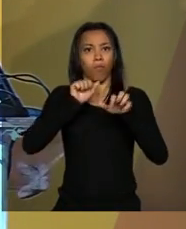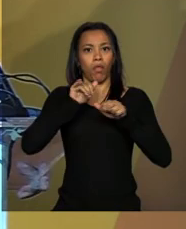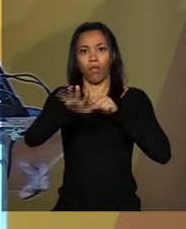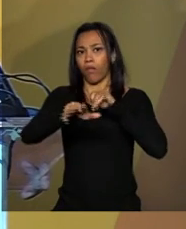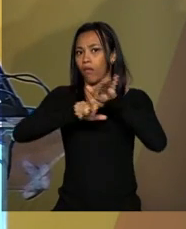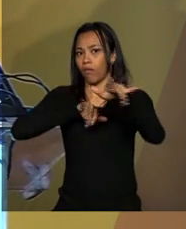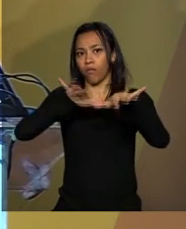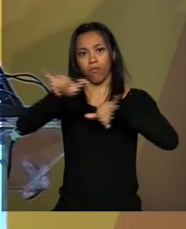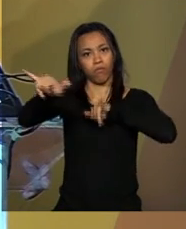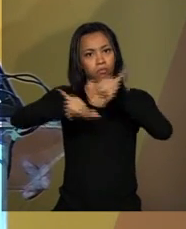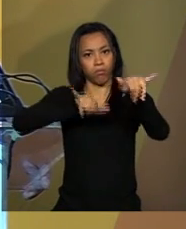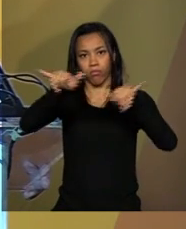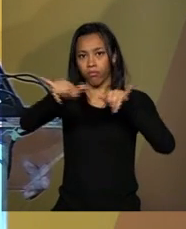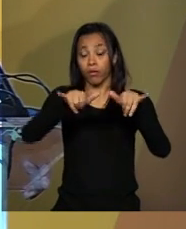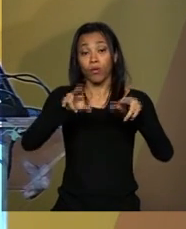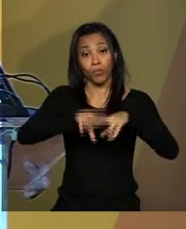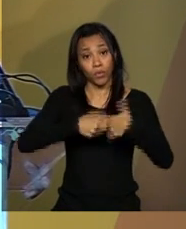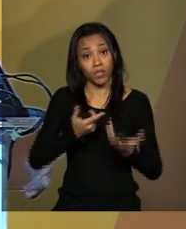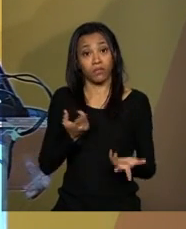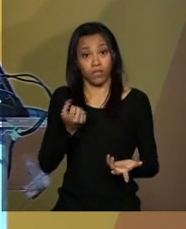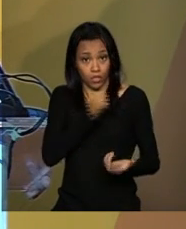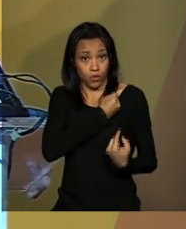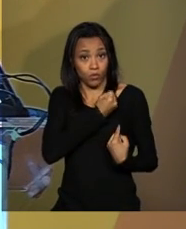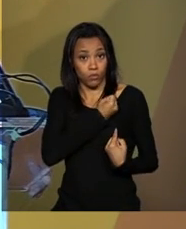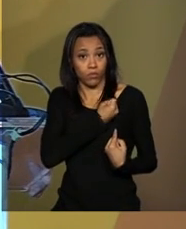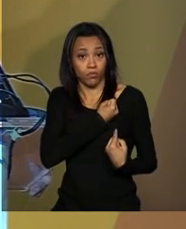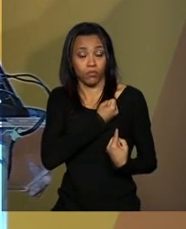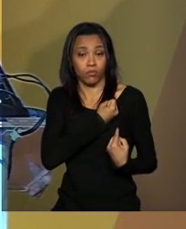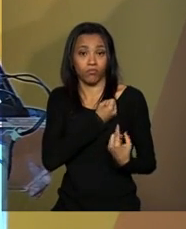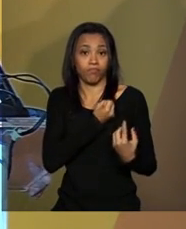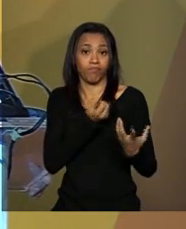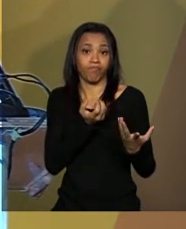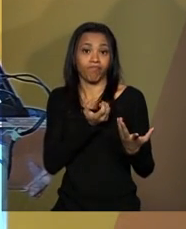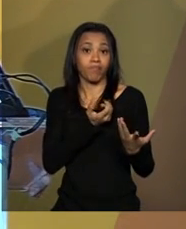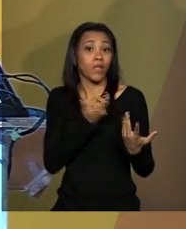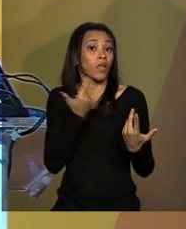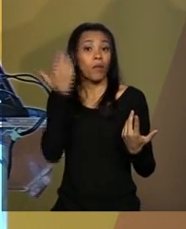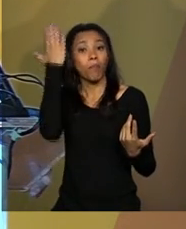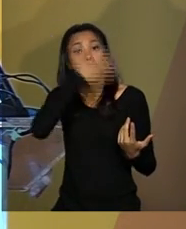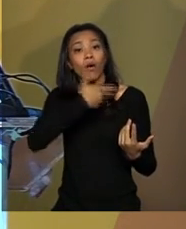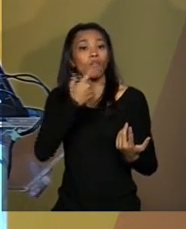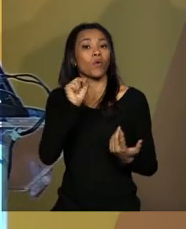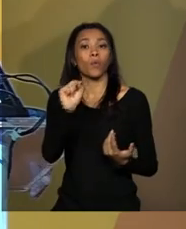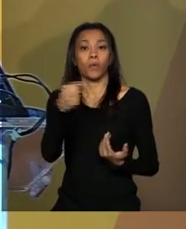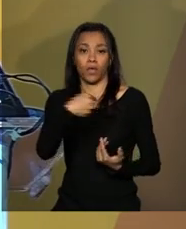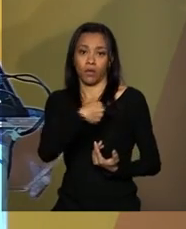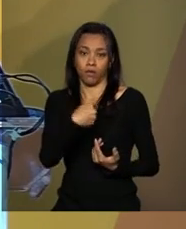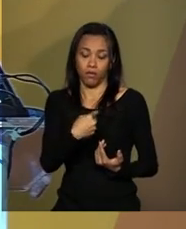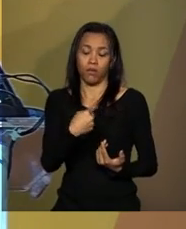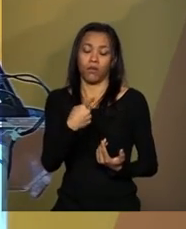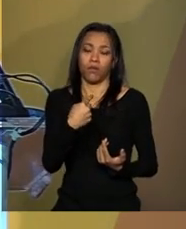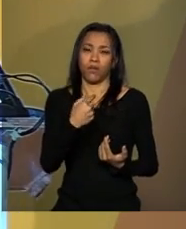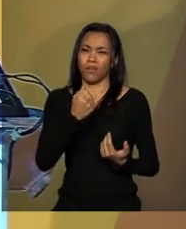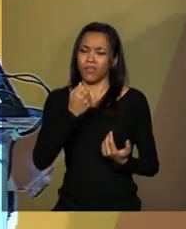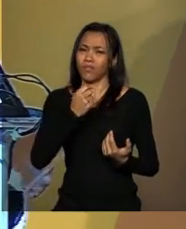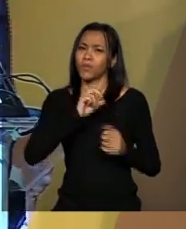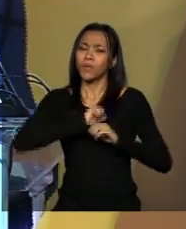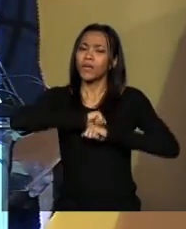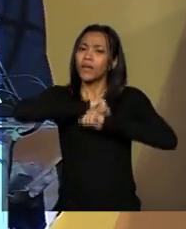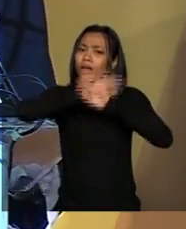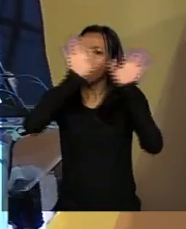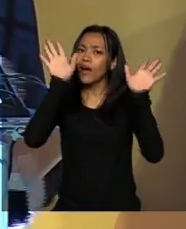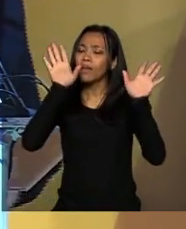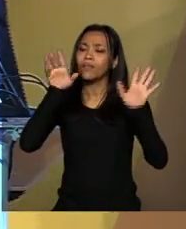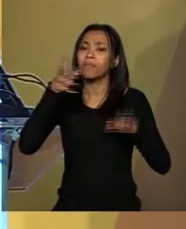Portanto, todos esses números transmitem uma mensagem alta, uma mensagem clara para os